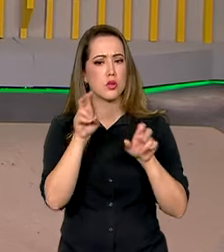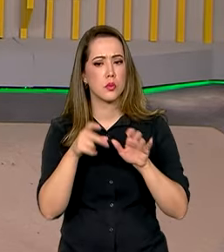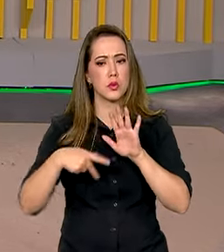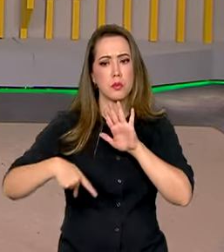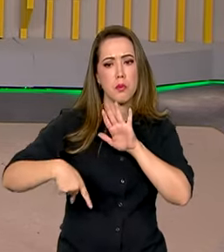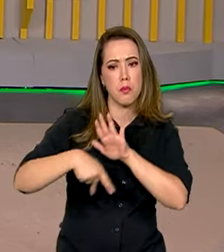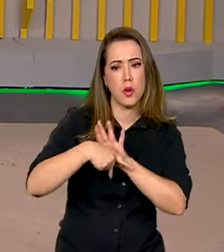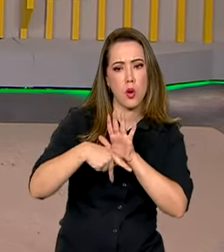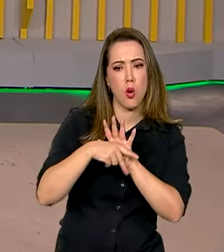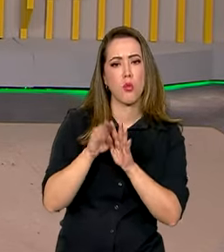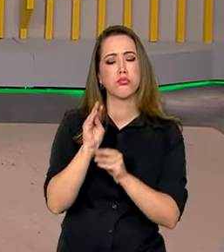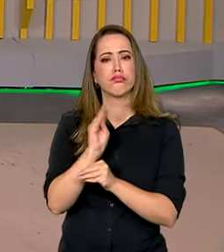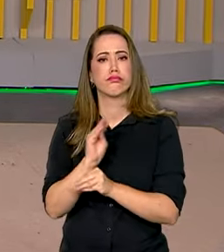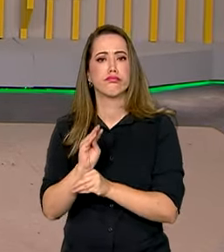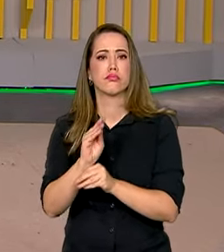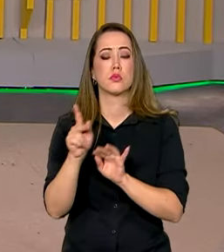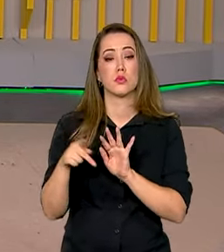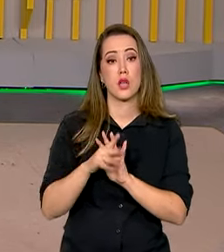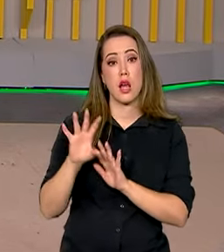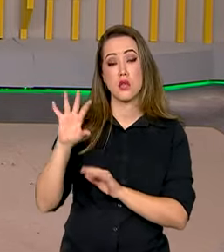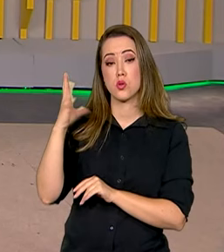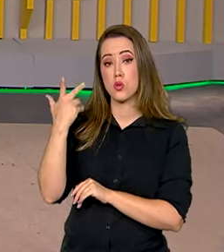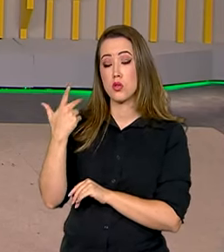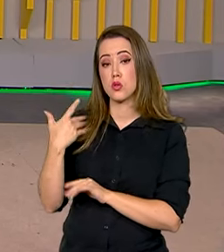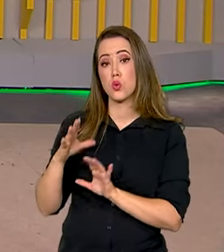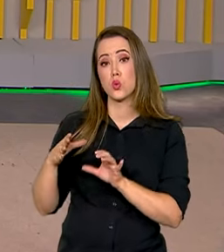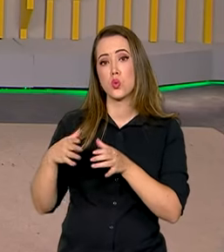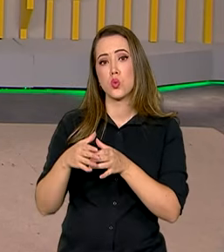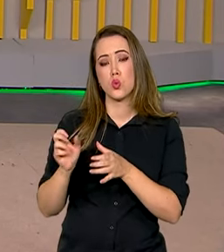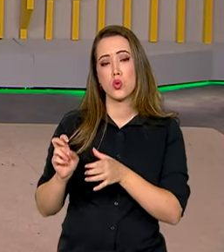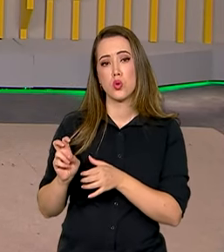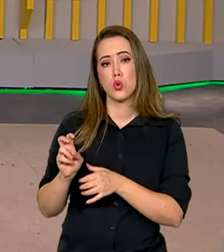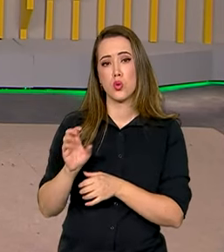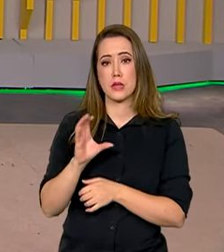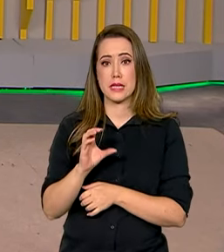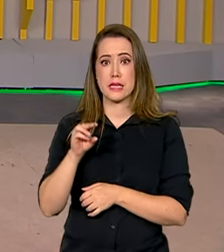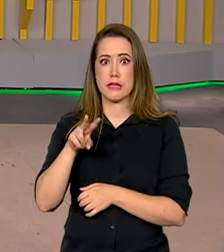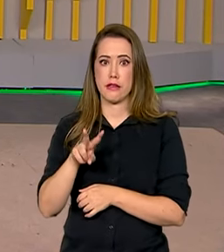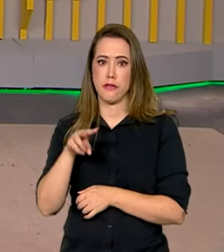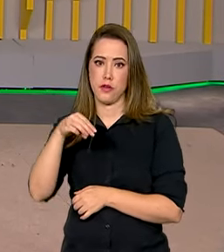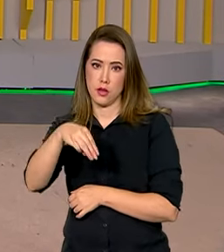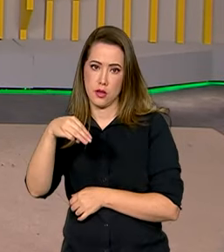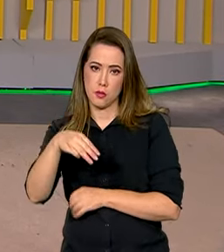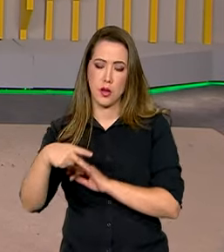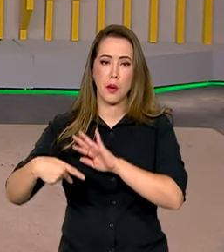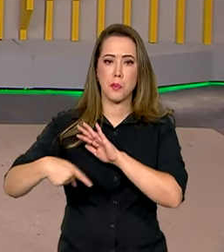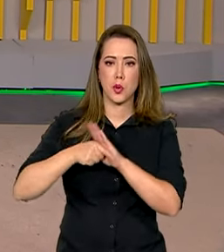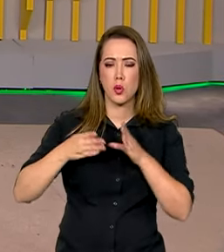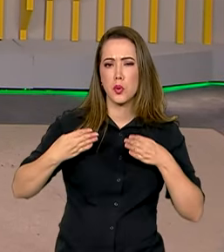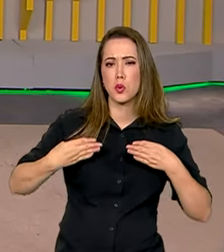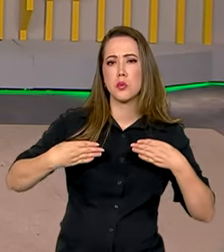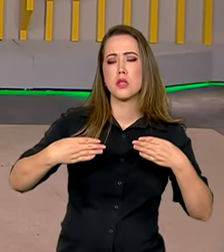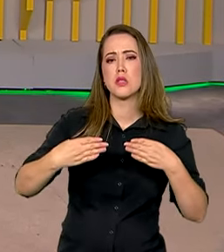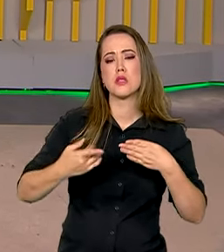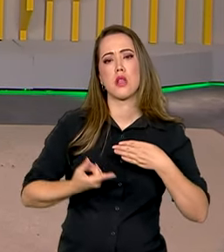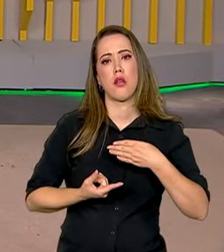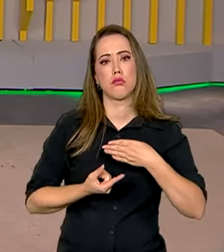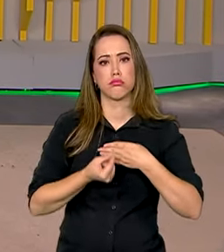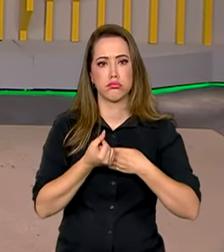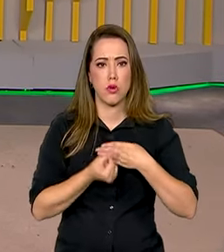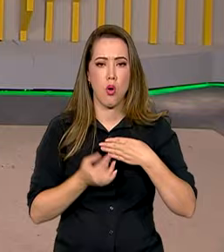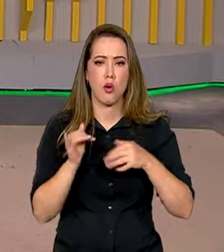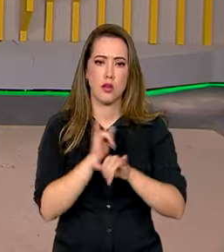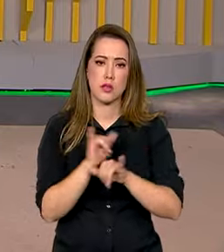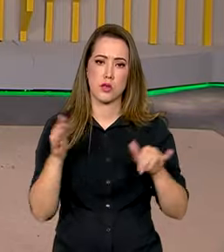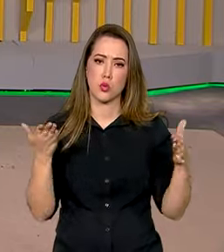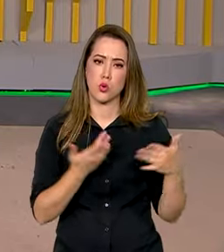práticas sustentáveis. A resolução da Comissão de Valores Mobiliários, que é vinculado ao Ministério da Fazenda, foi lançada